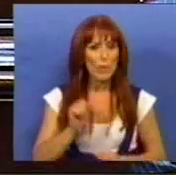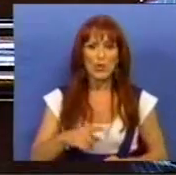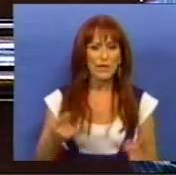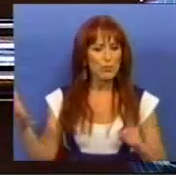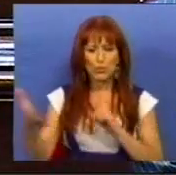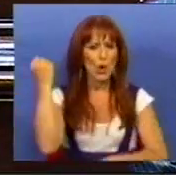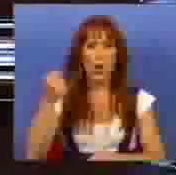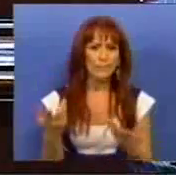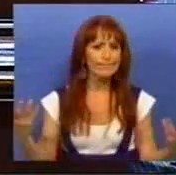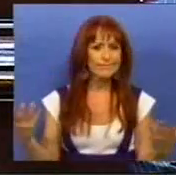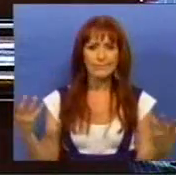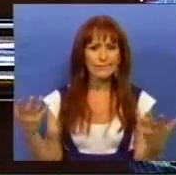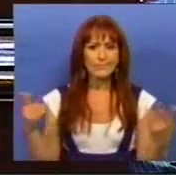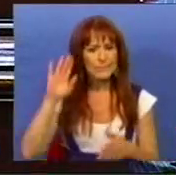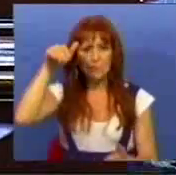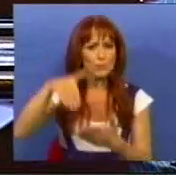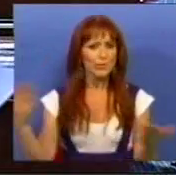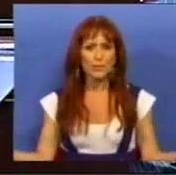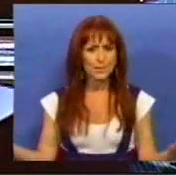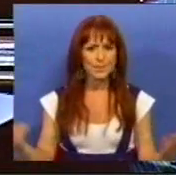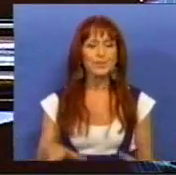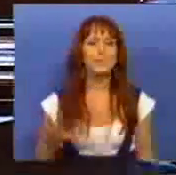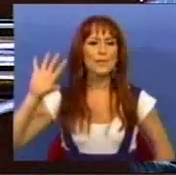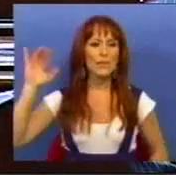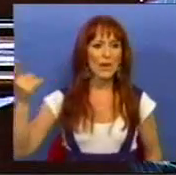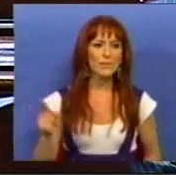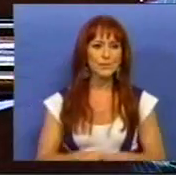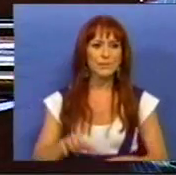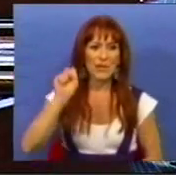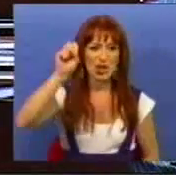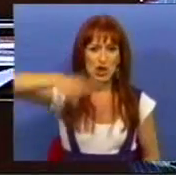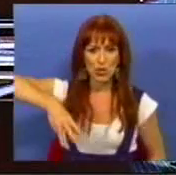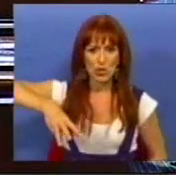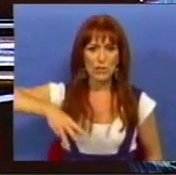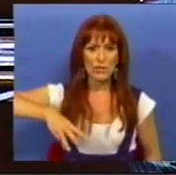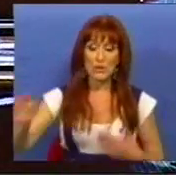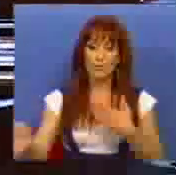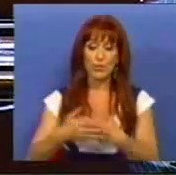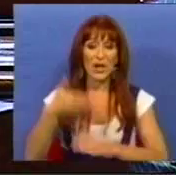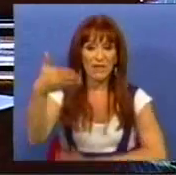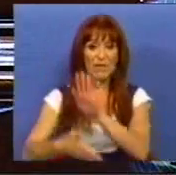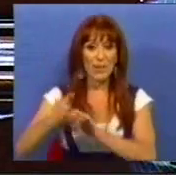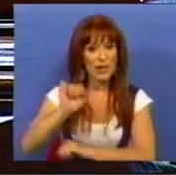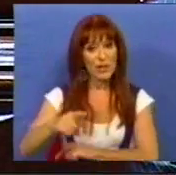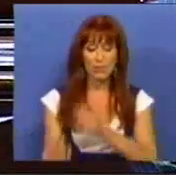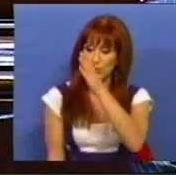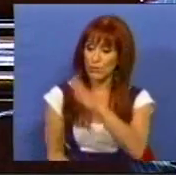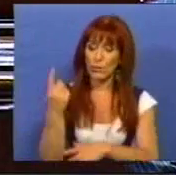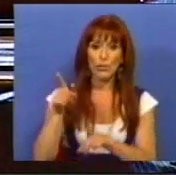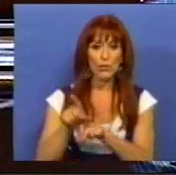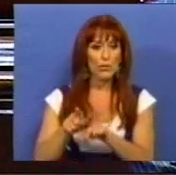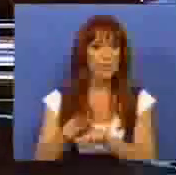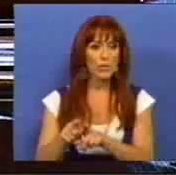chegar a uma solução. Quando a General Motors encerrou a sua fábrica, foi constituído